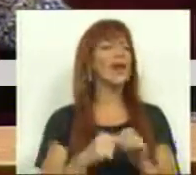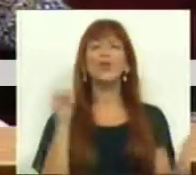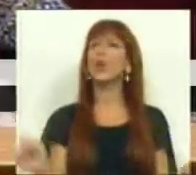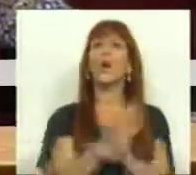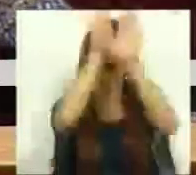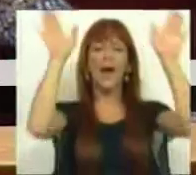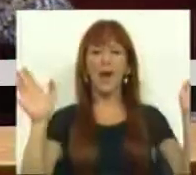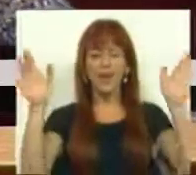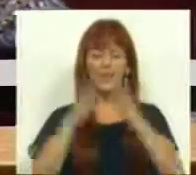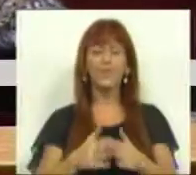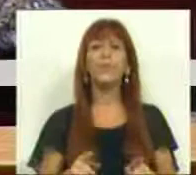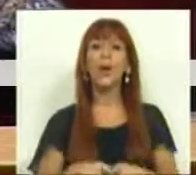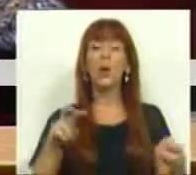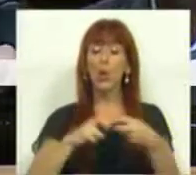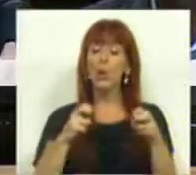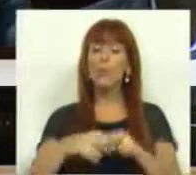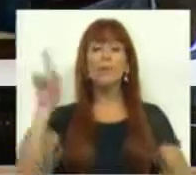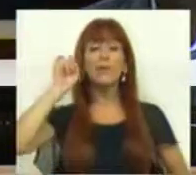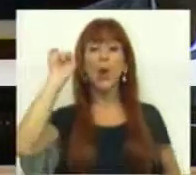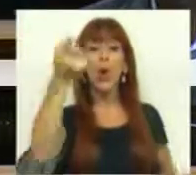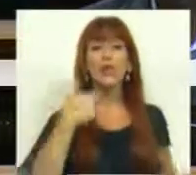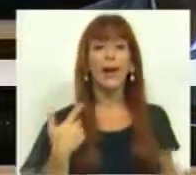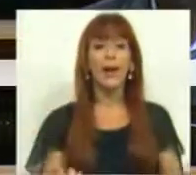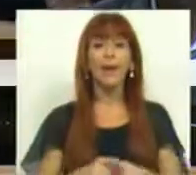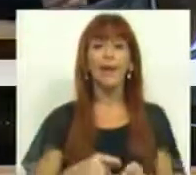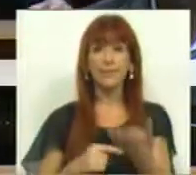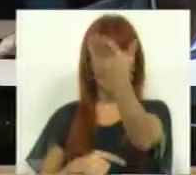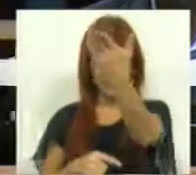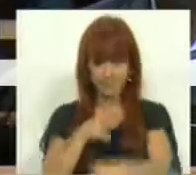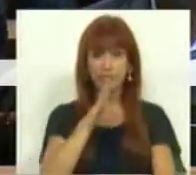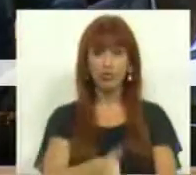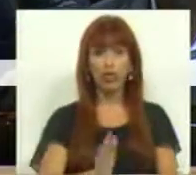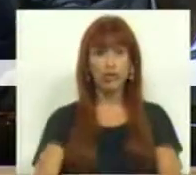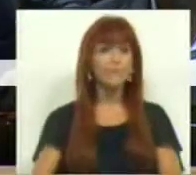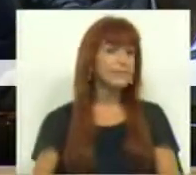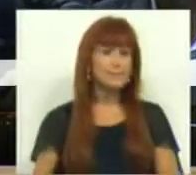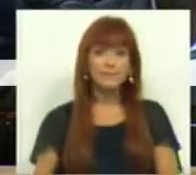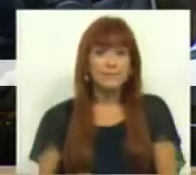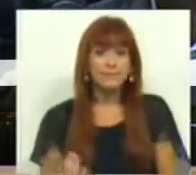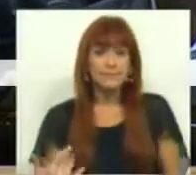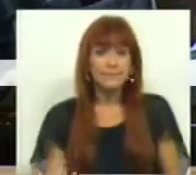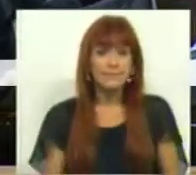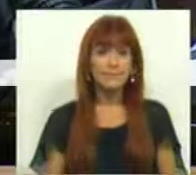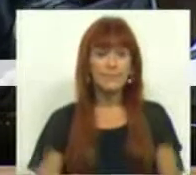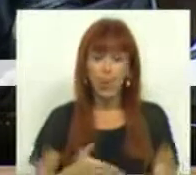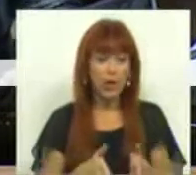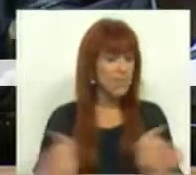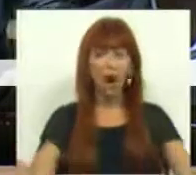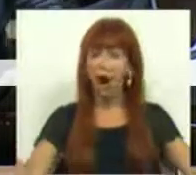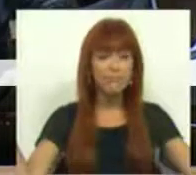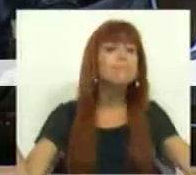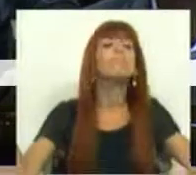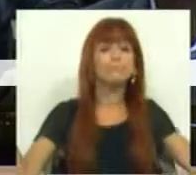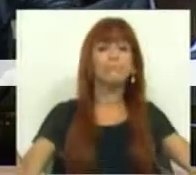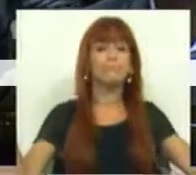tão claras. Ora, o problema principal foi aqui anotado. Ou seja, há o caminho aberto para